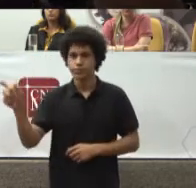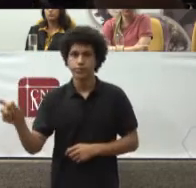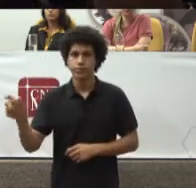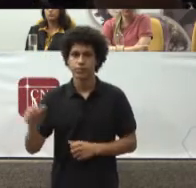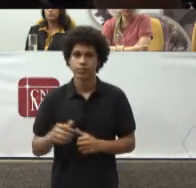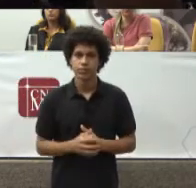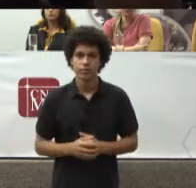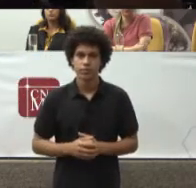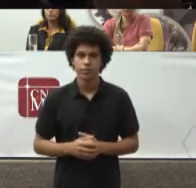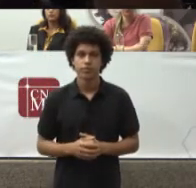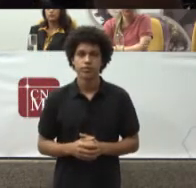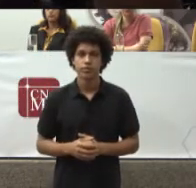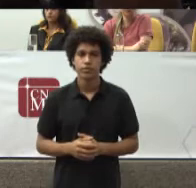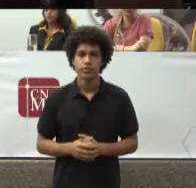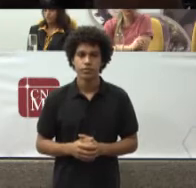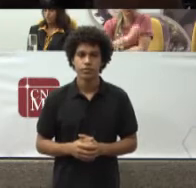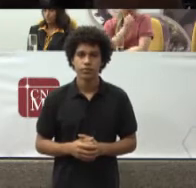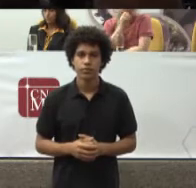estamos na frente Isso